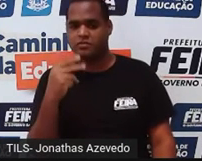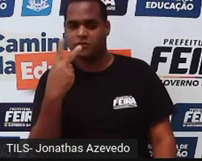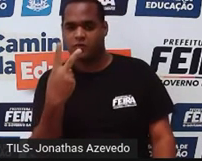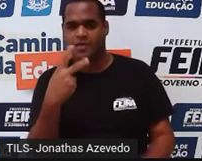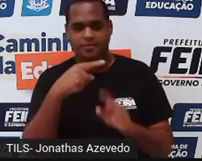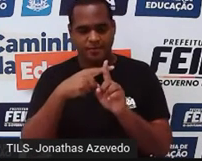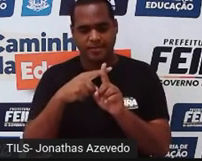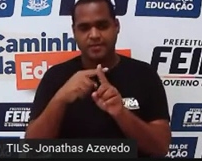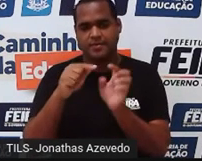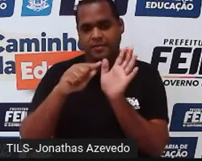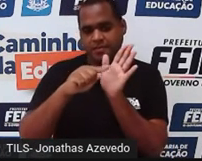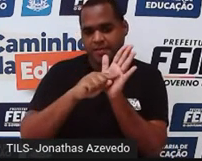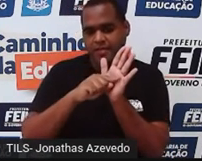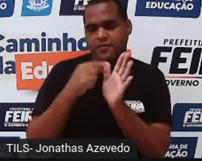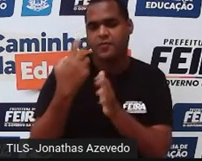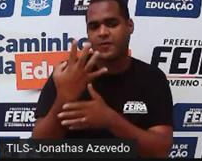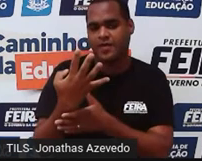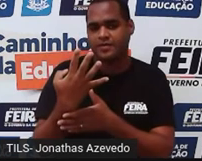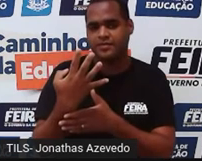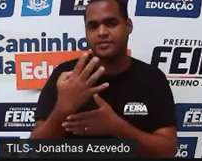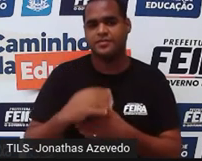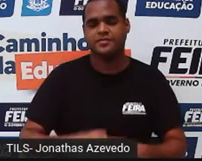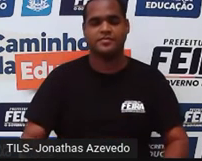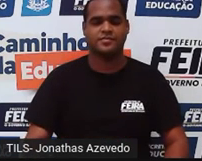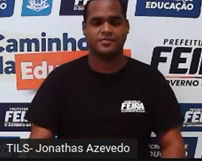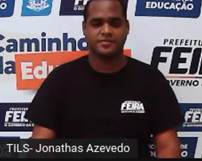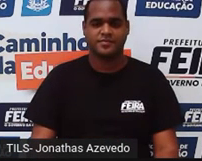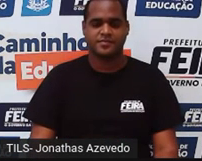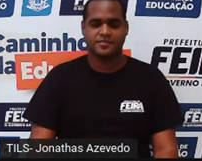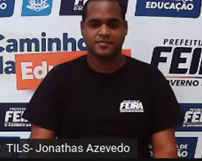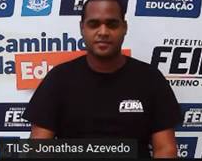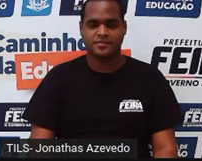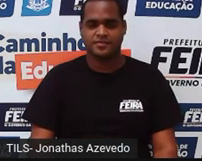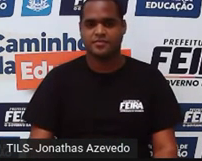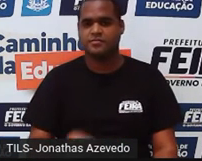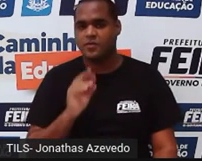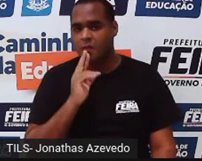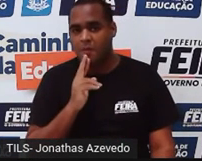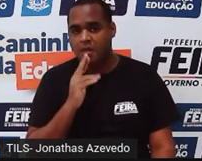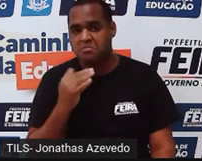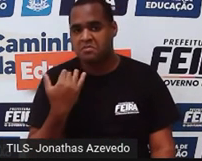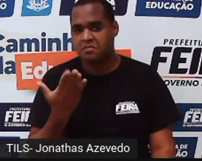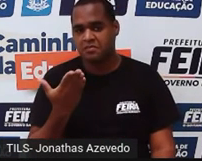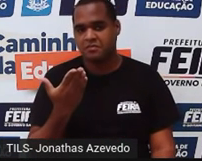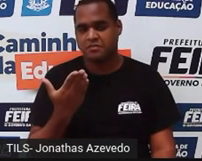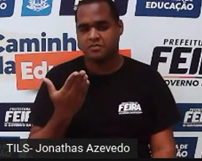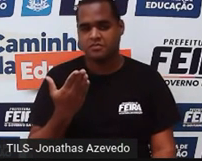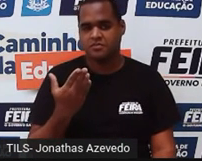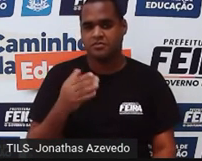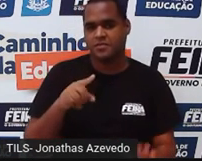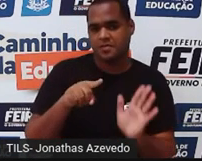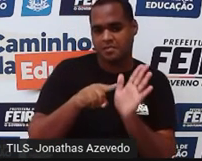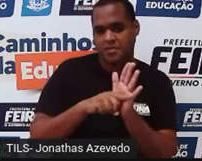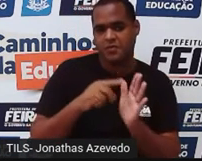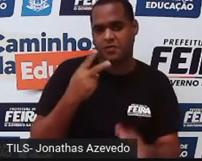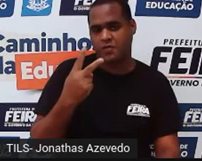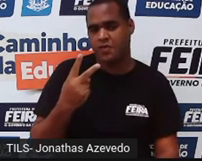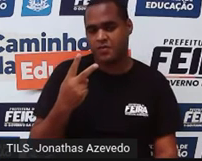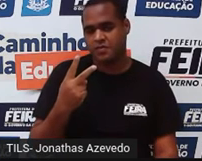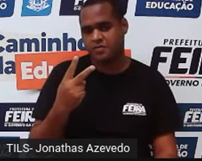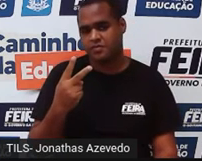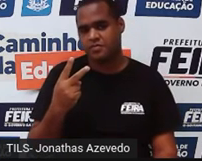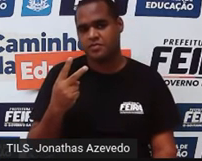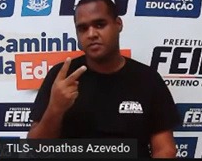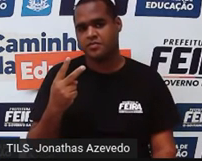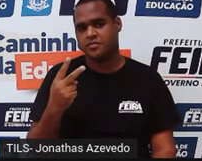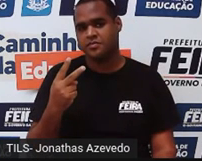positivo somado com 4 negativo? Qual é o resultado disso? É menos 2 na primeira opção